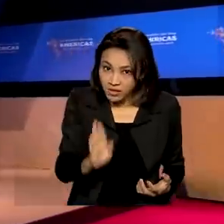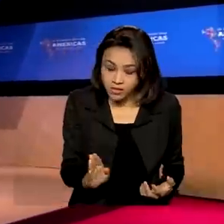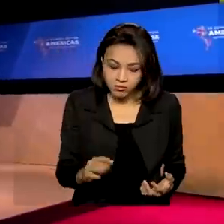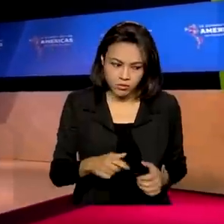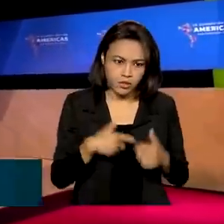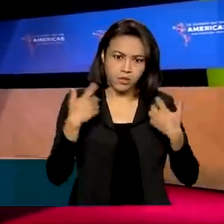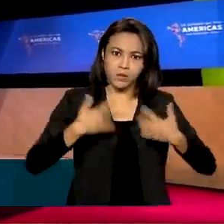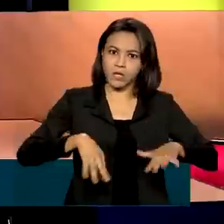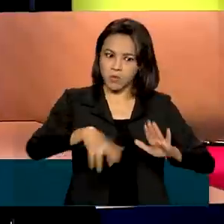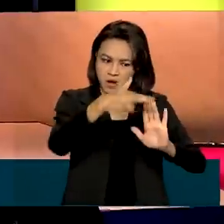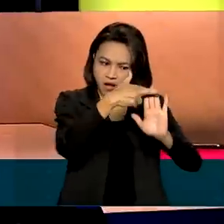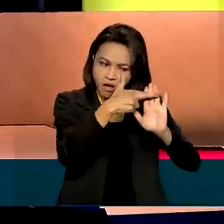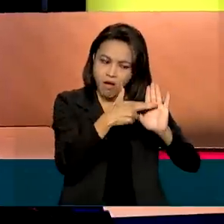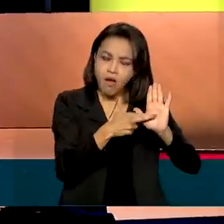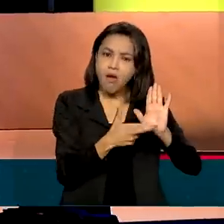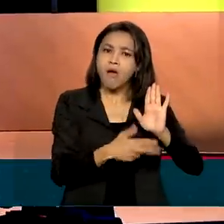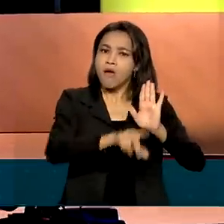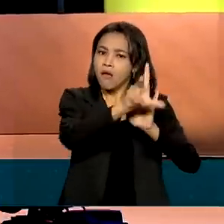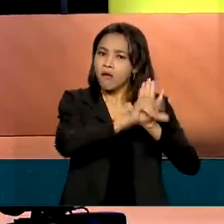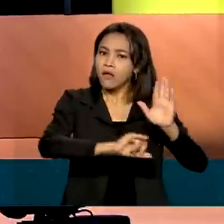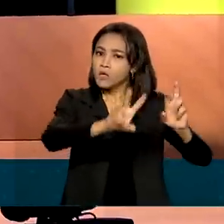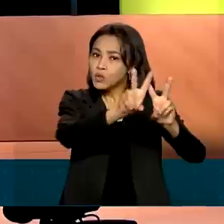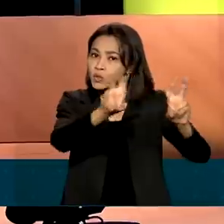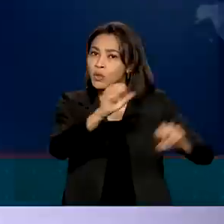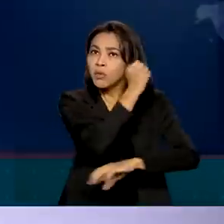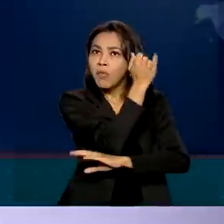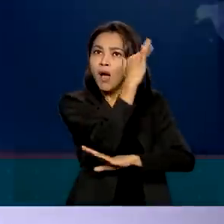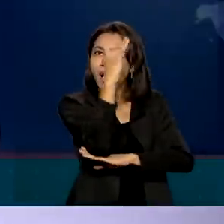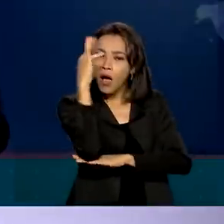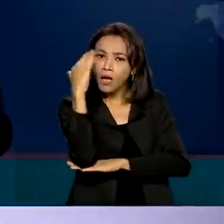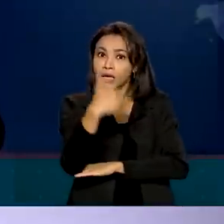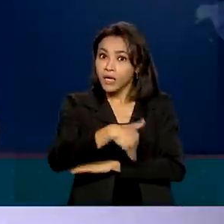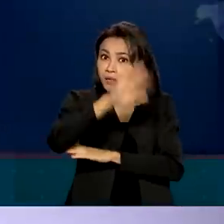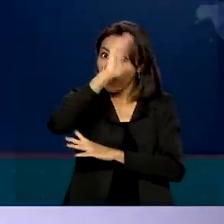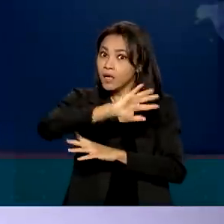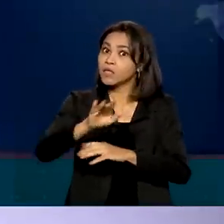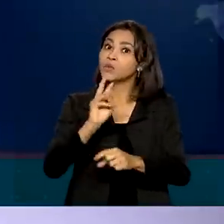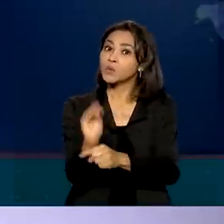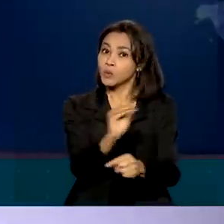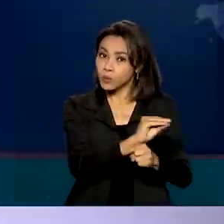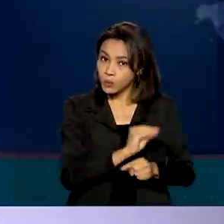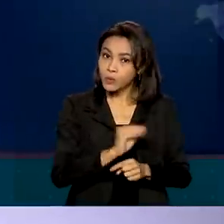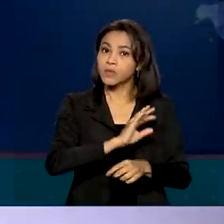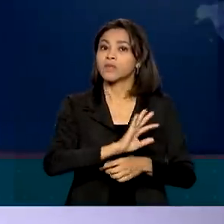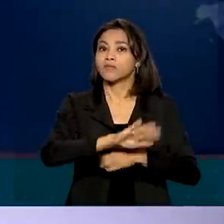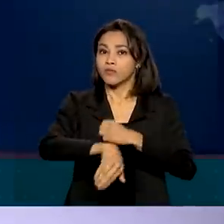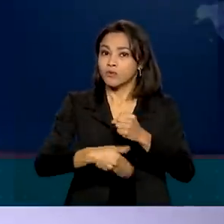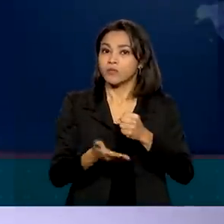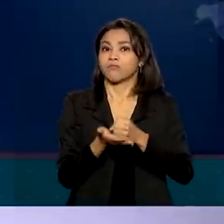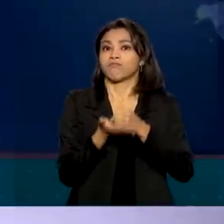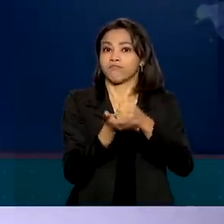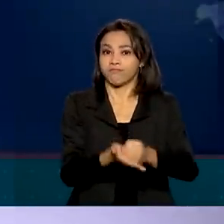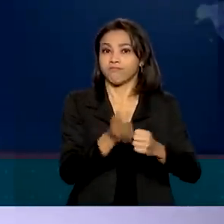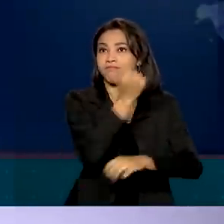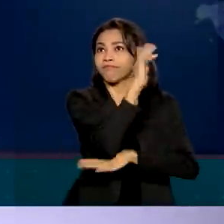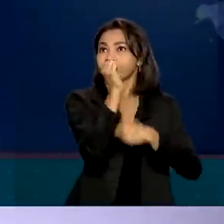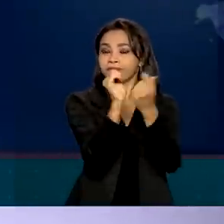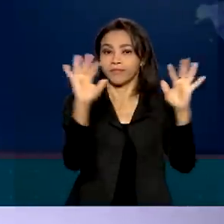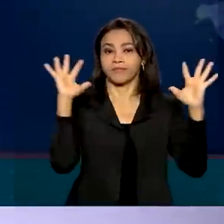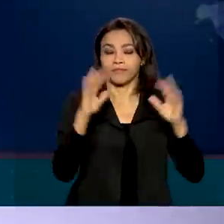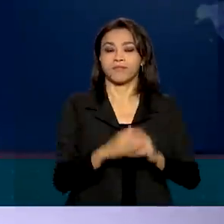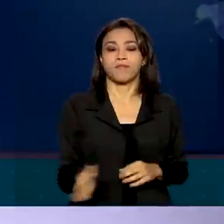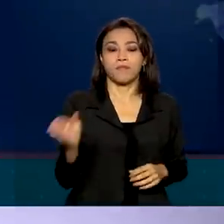legislação ambiental do mundo e é um dos países que mais preserva o meio ambiente. Não necessitamos da região